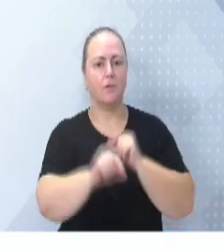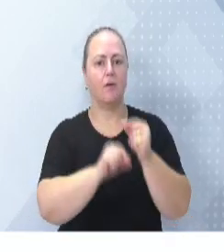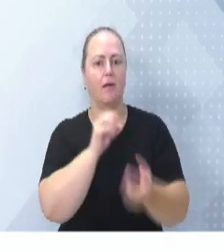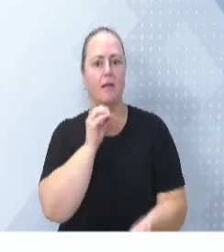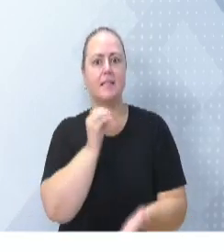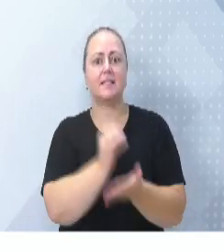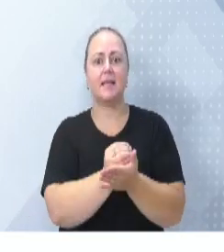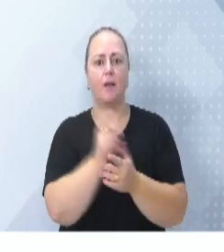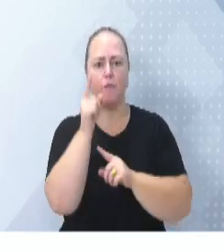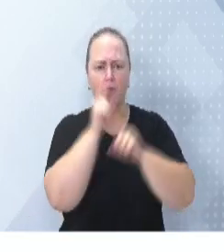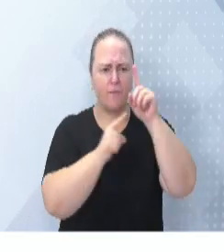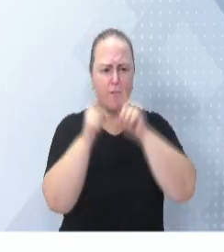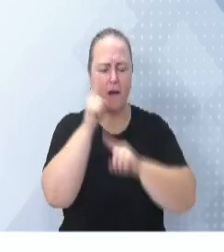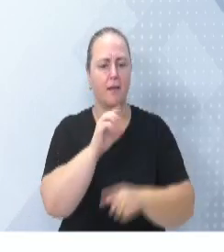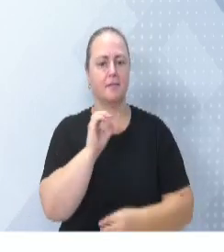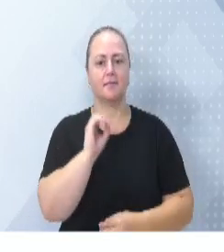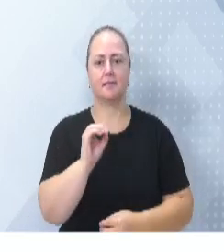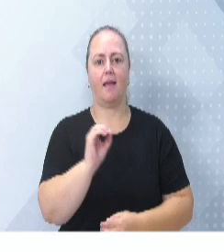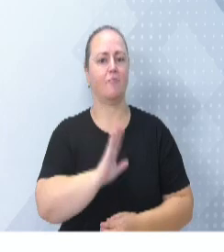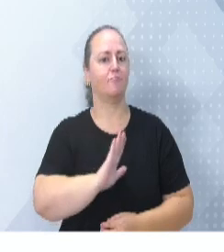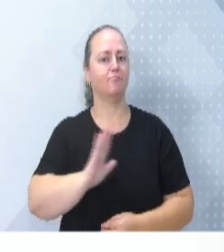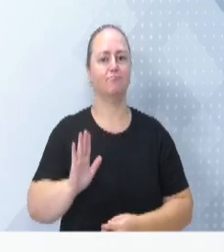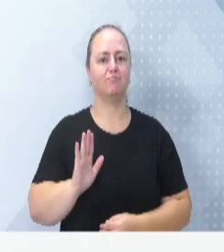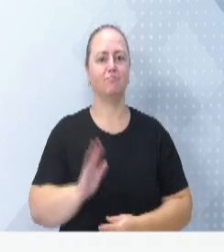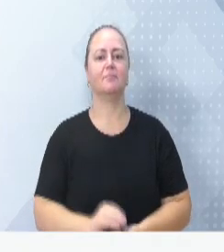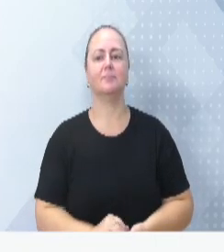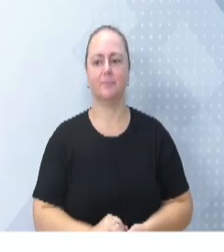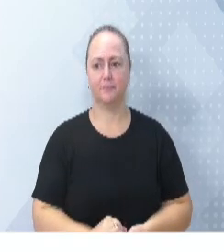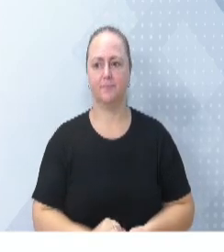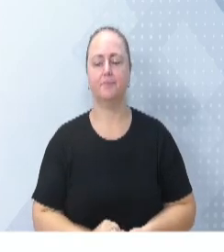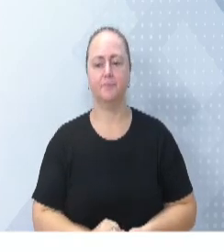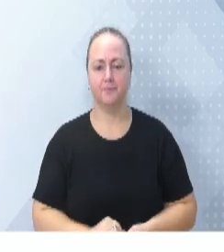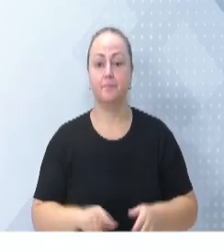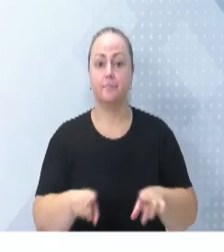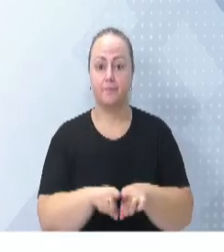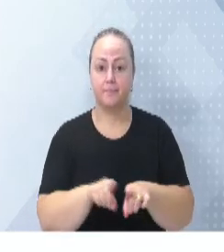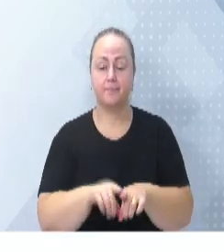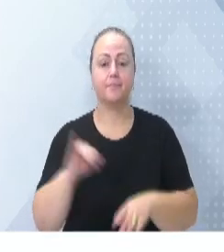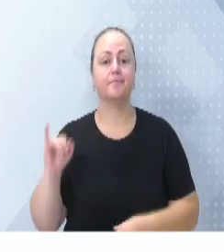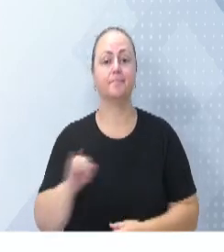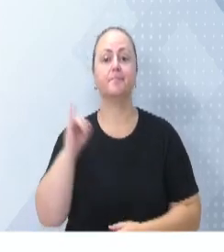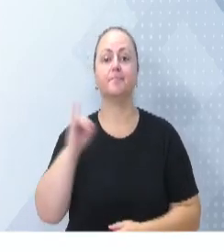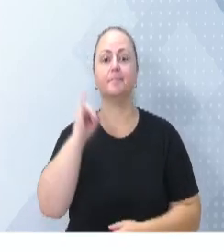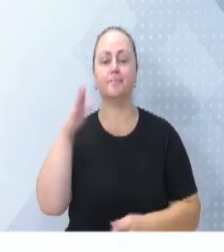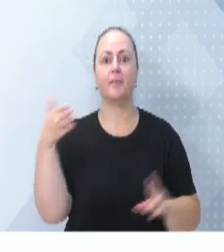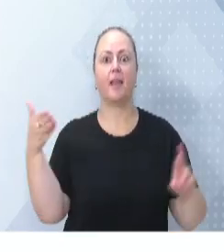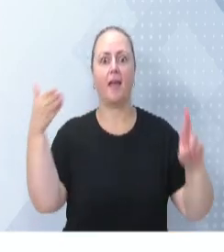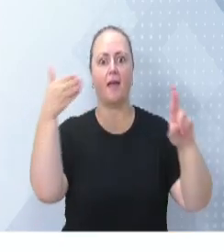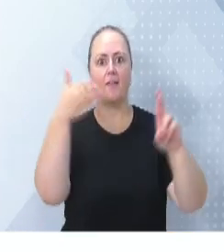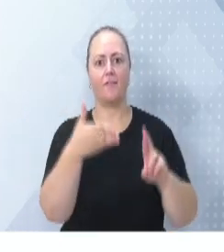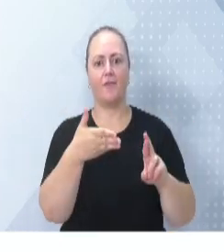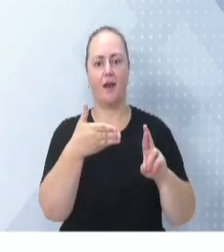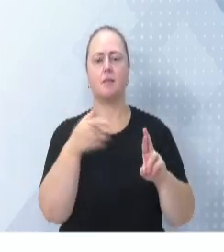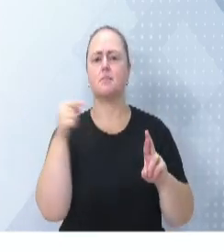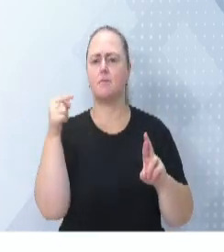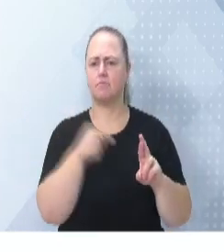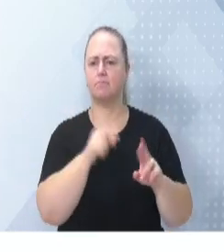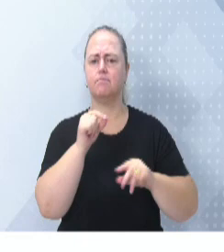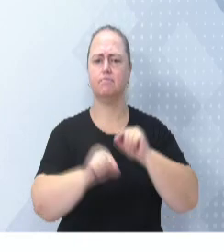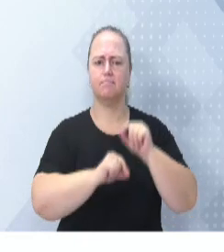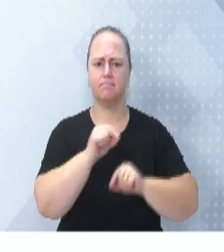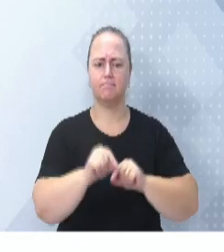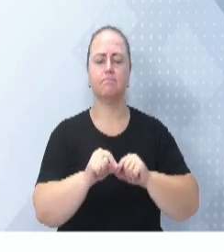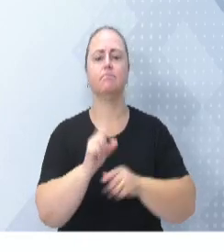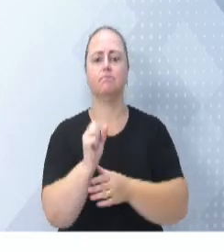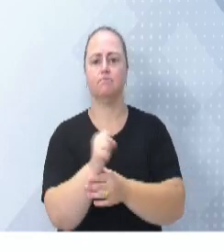as falhas na administração de medicamento. Um outro ponto importante são as nossas referências. O Hospital Santo Antônio é referência hoje